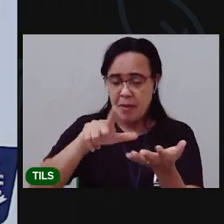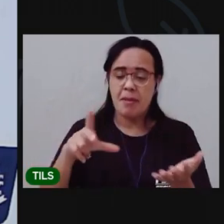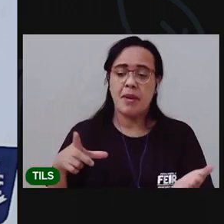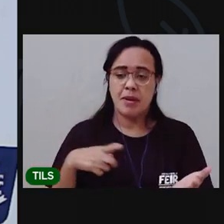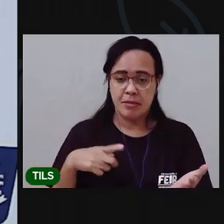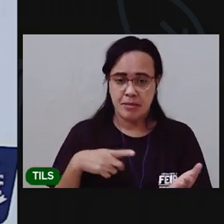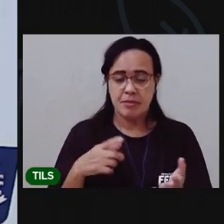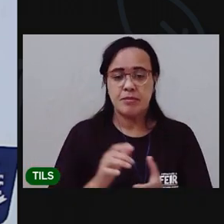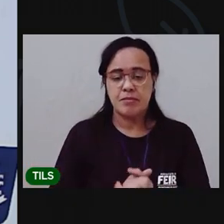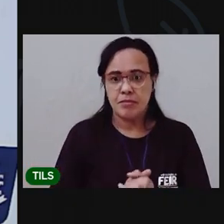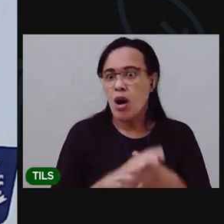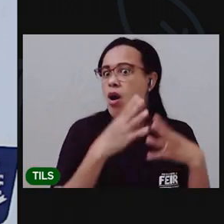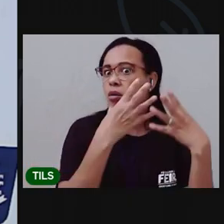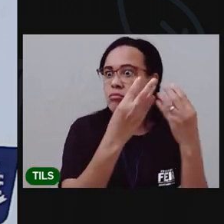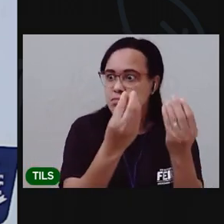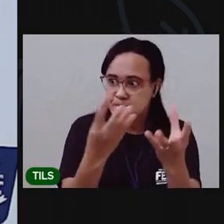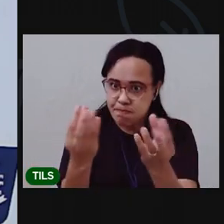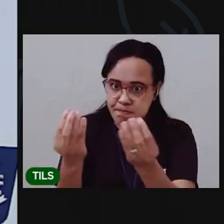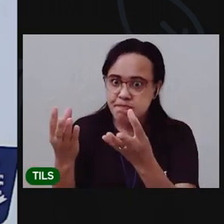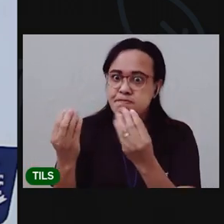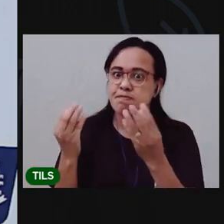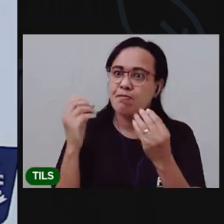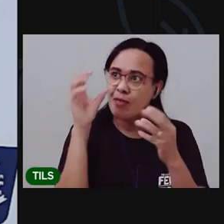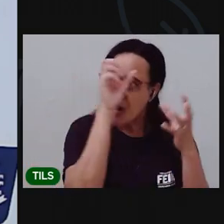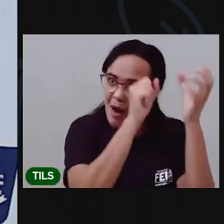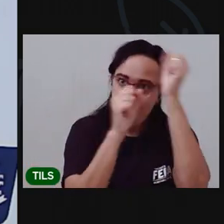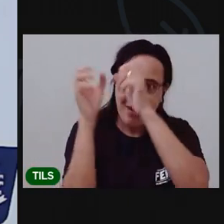Foi muito aprendizado nessa aula de hoje, né?